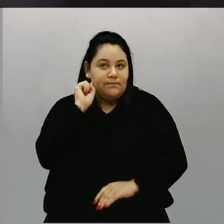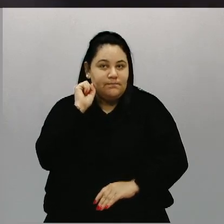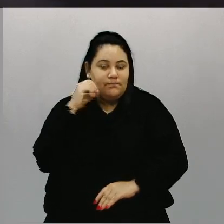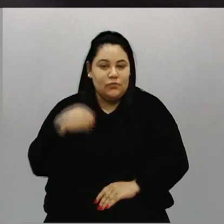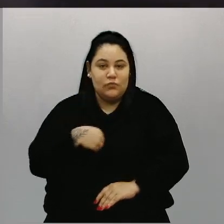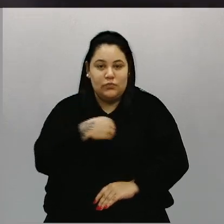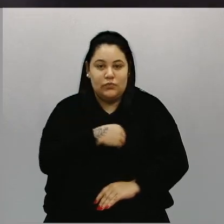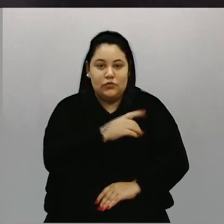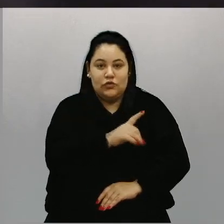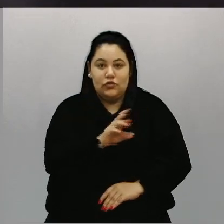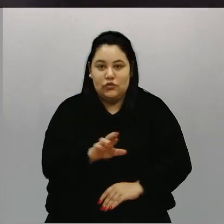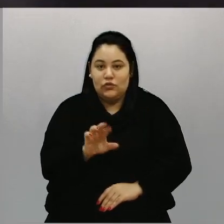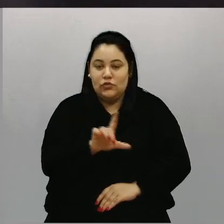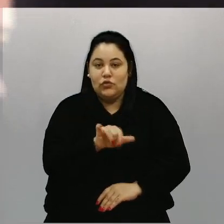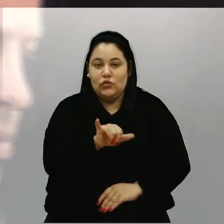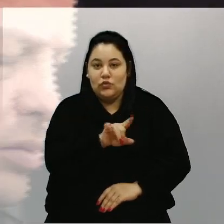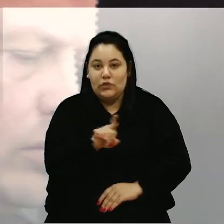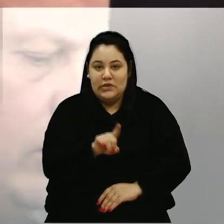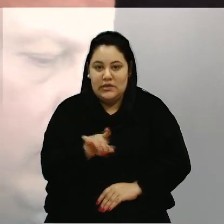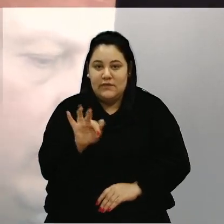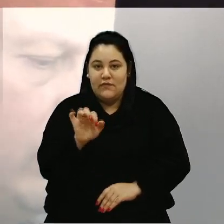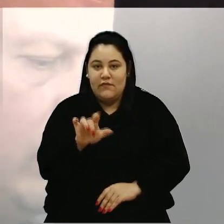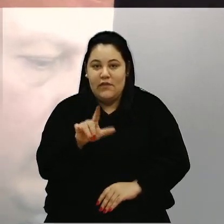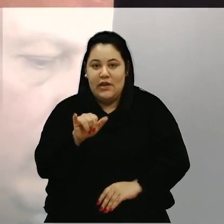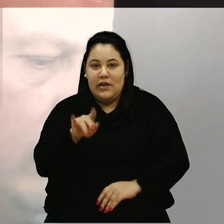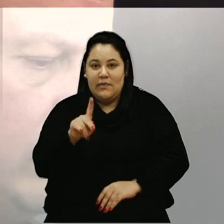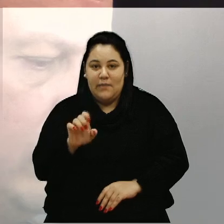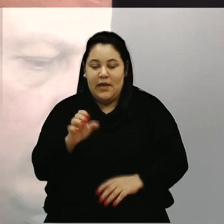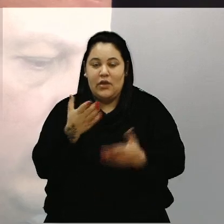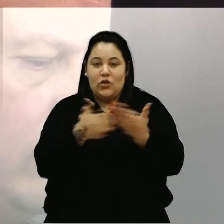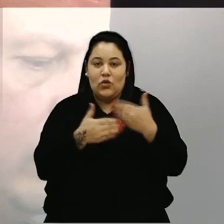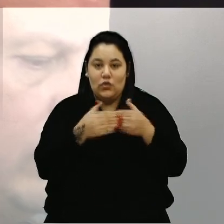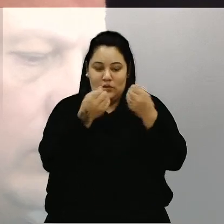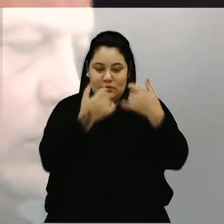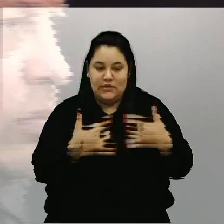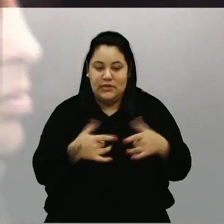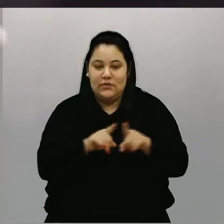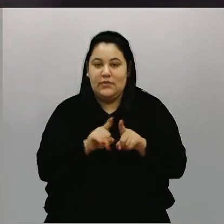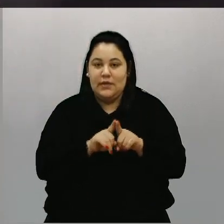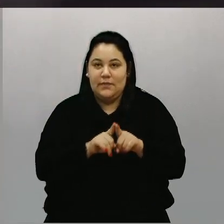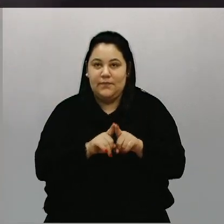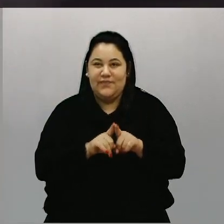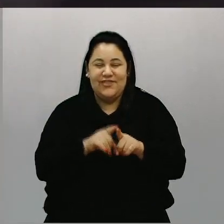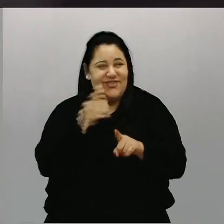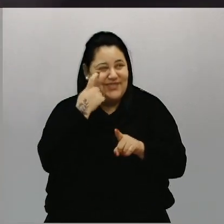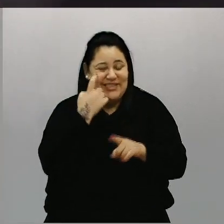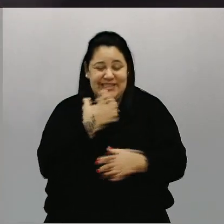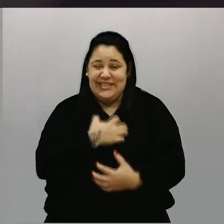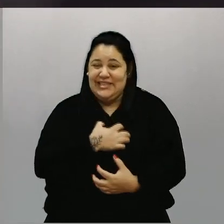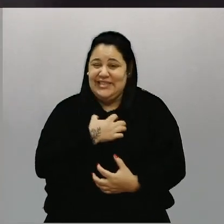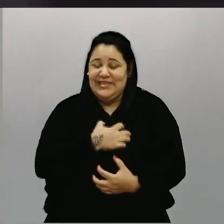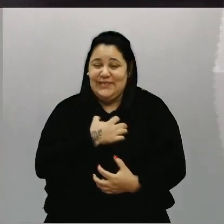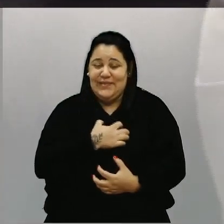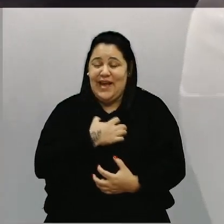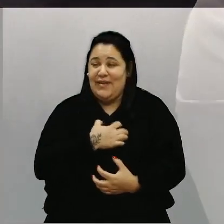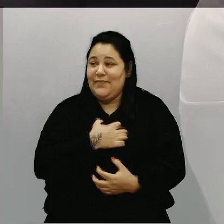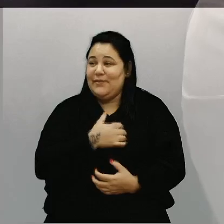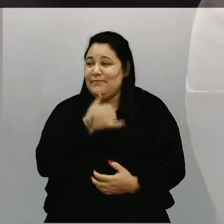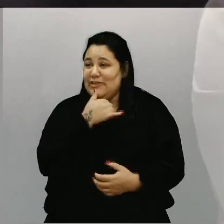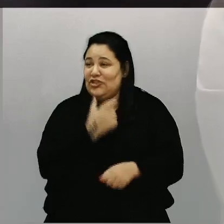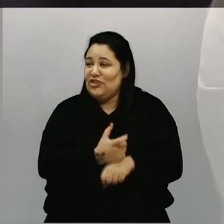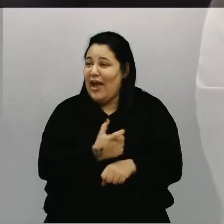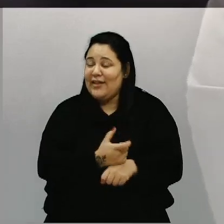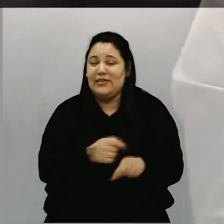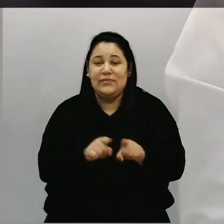orientações, as explicações. A gente fica chateada quando vê, indignado, eu acho que é mais do que chateada, gente fica